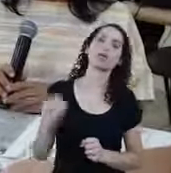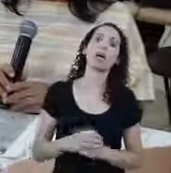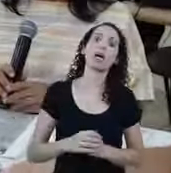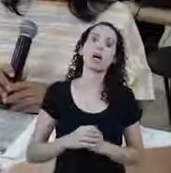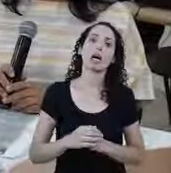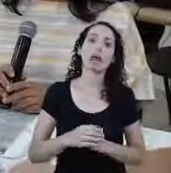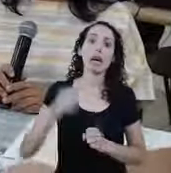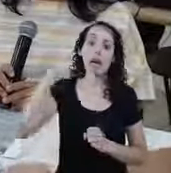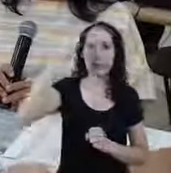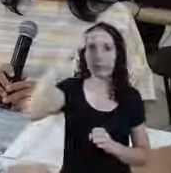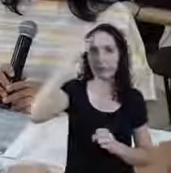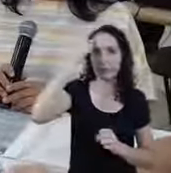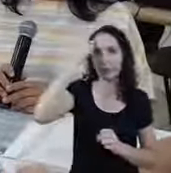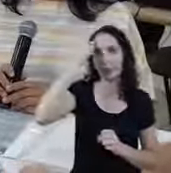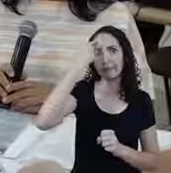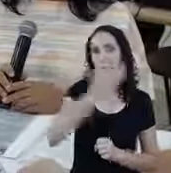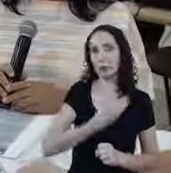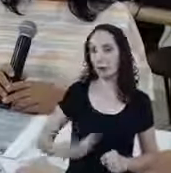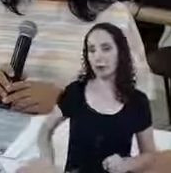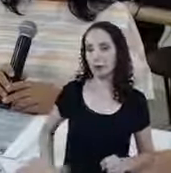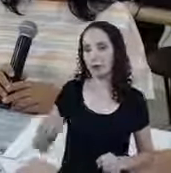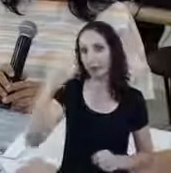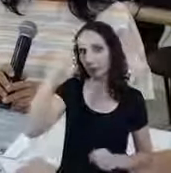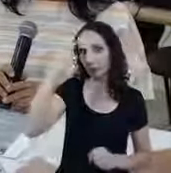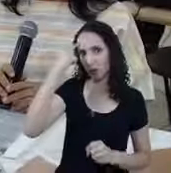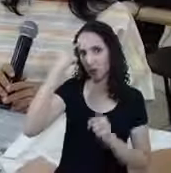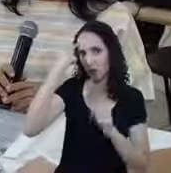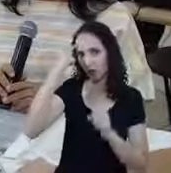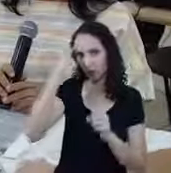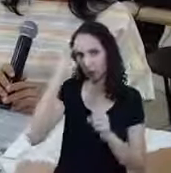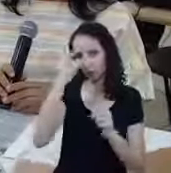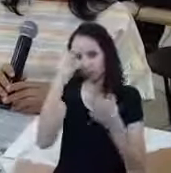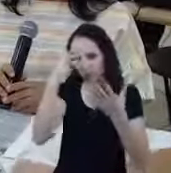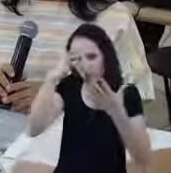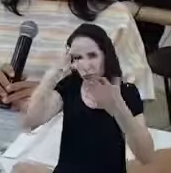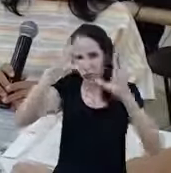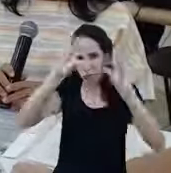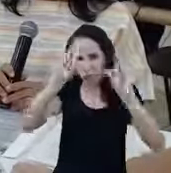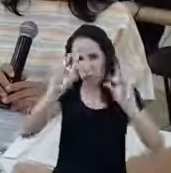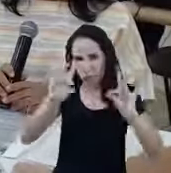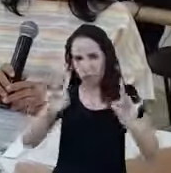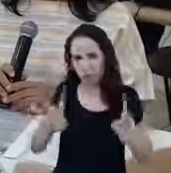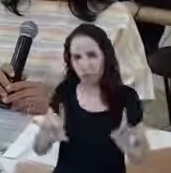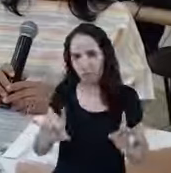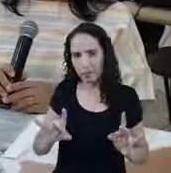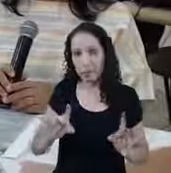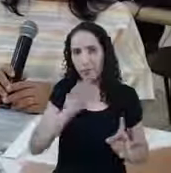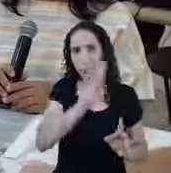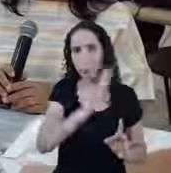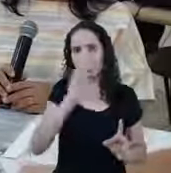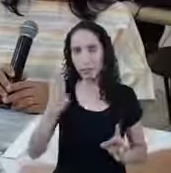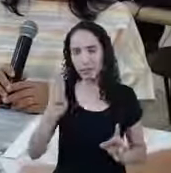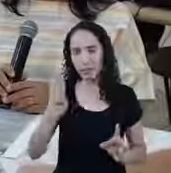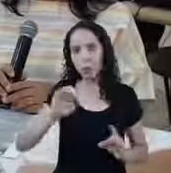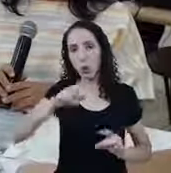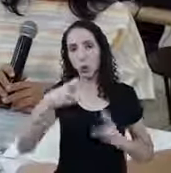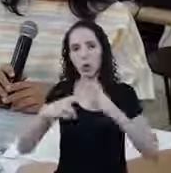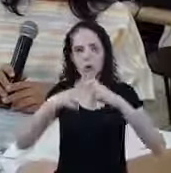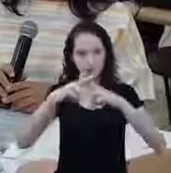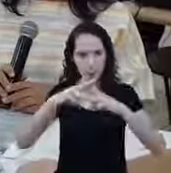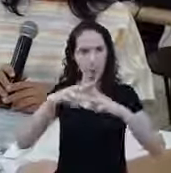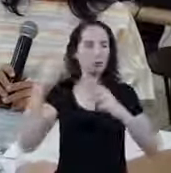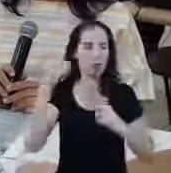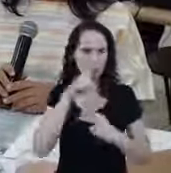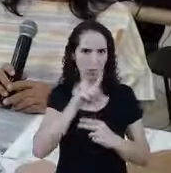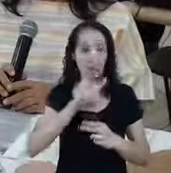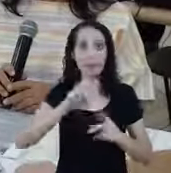pensado Eu acho que foi um ponto Muito positivo desse auxílio Porque se a pessoa tem Banco do Brasil Ou Caixa Econômica Federal Está muito tranquila Ela vai receber por um desses dois